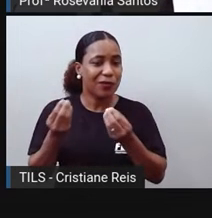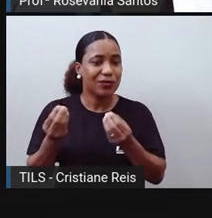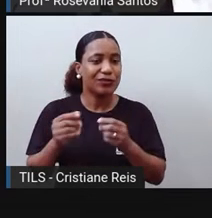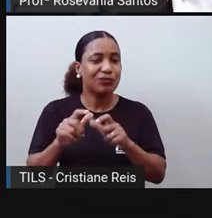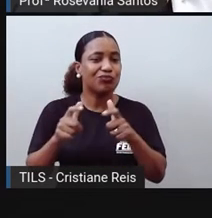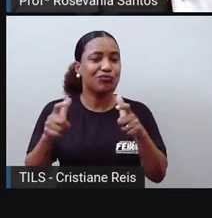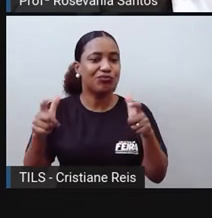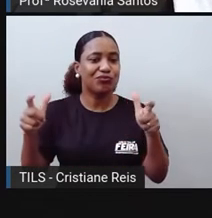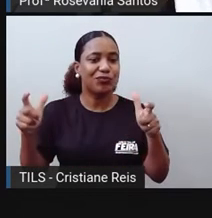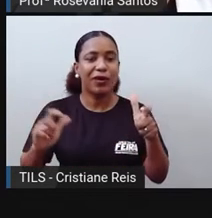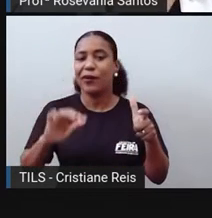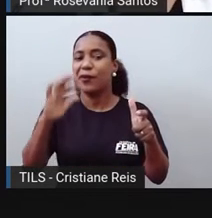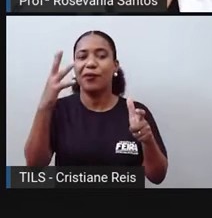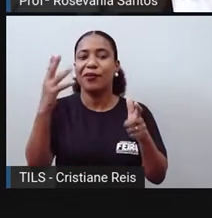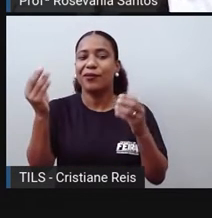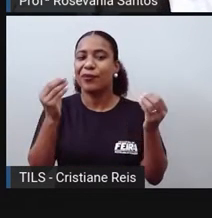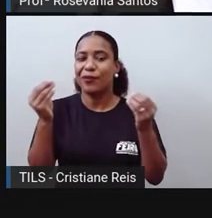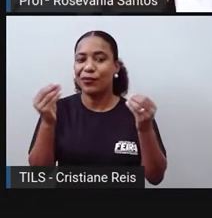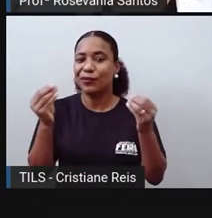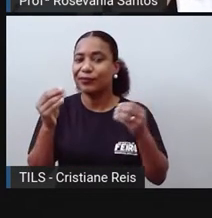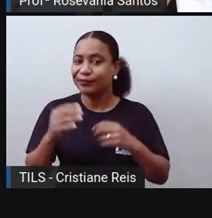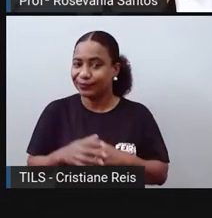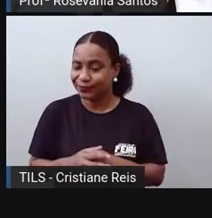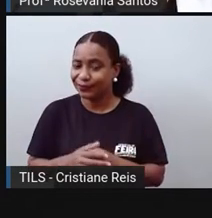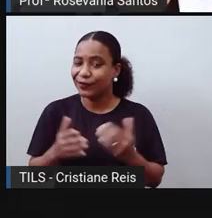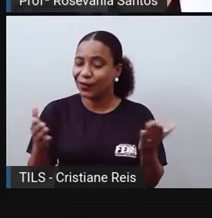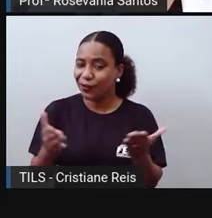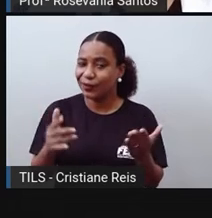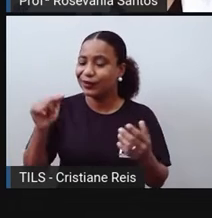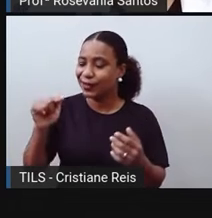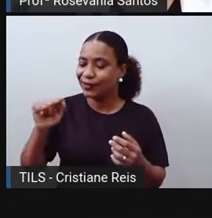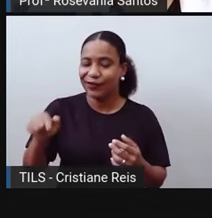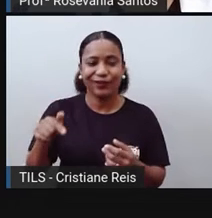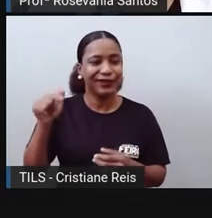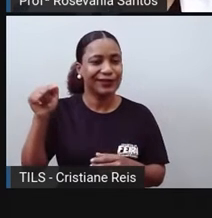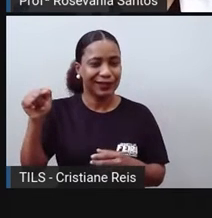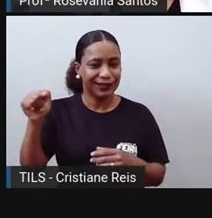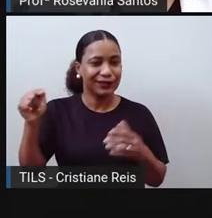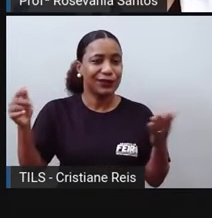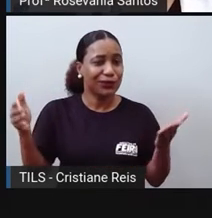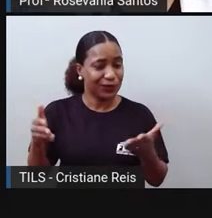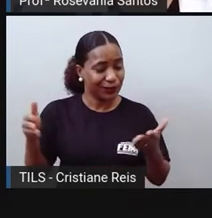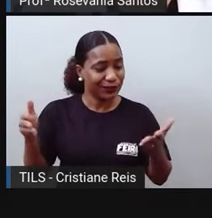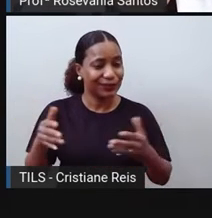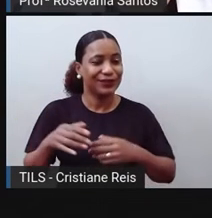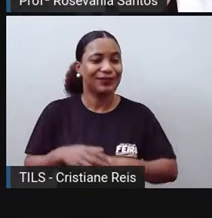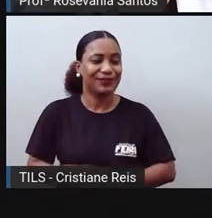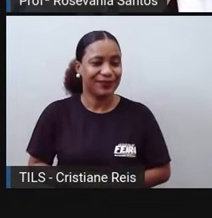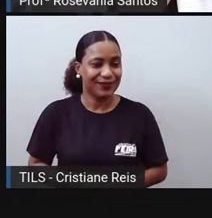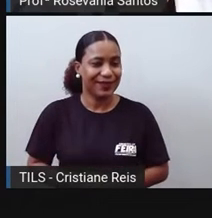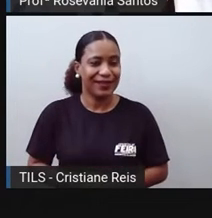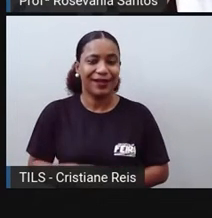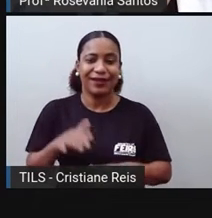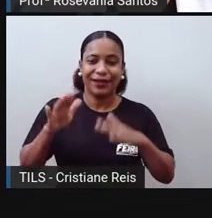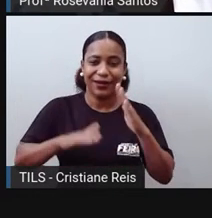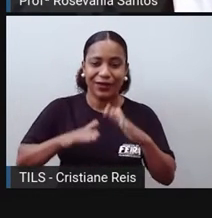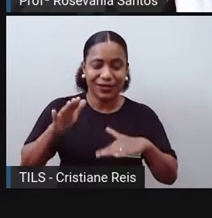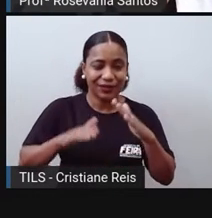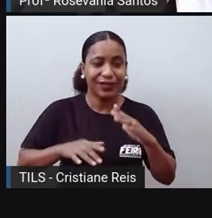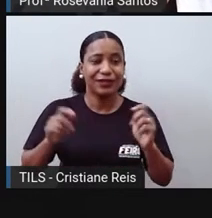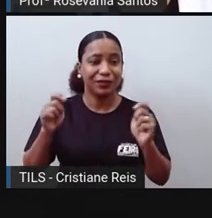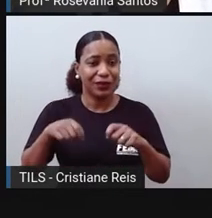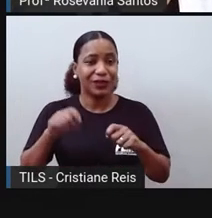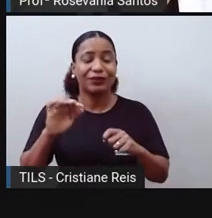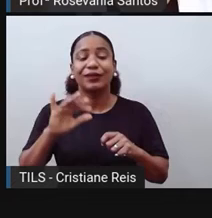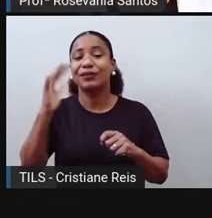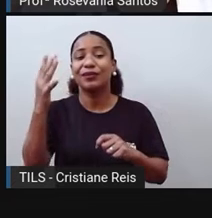bilhões e mais 2 bilhões até chegar aos 7,7. Ah, diga-se de passagem, corre o risco da gente ter, porque não foi fechado ainda os